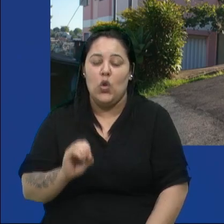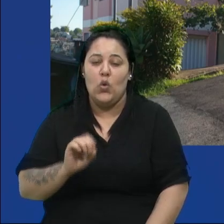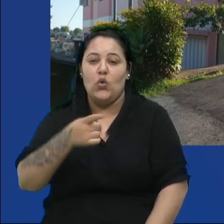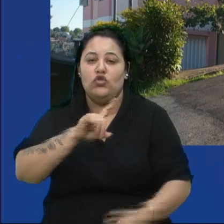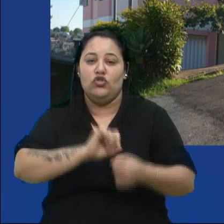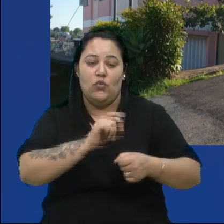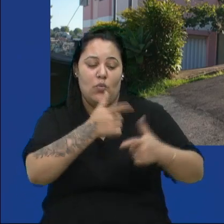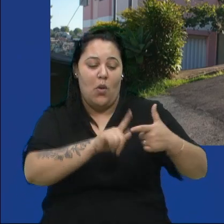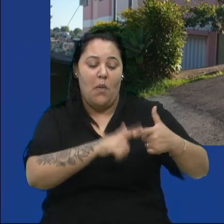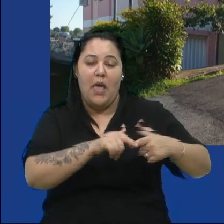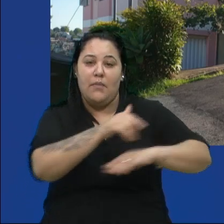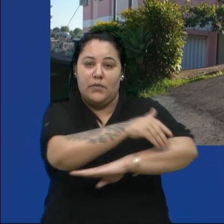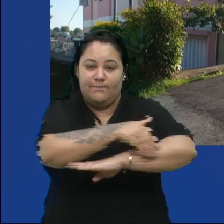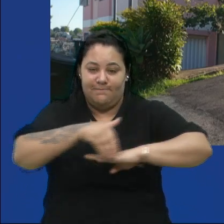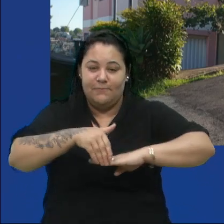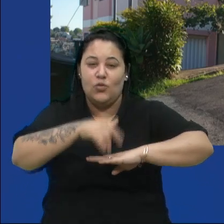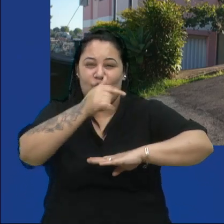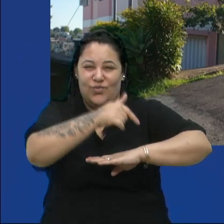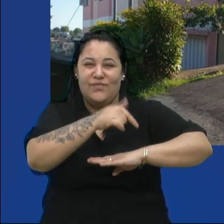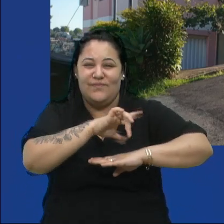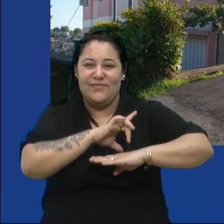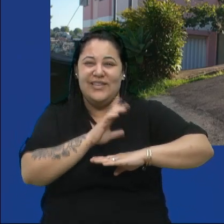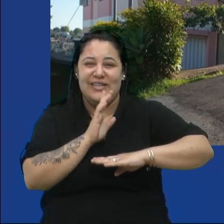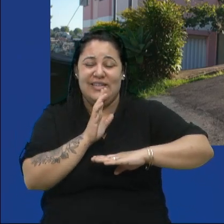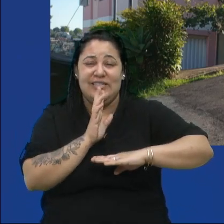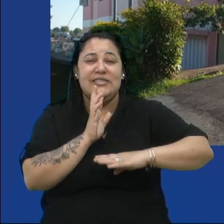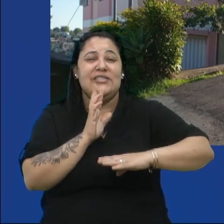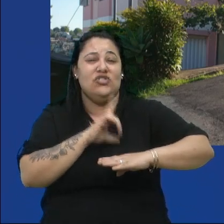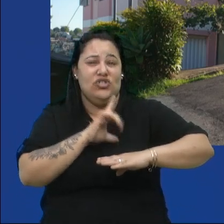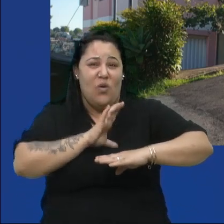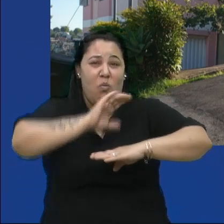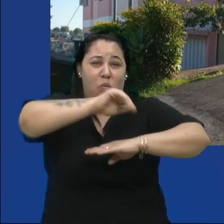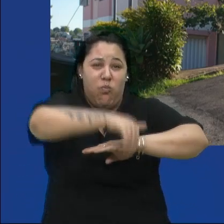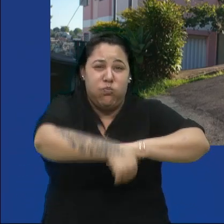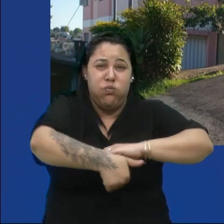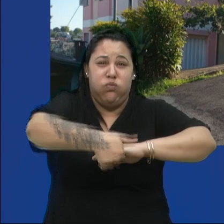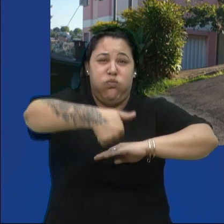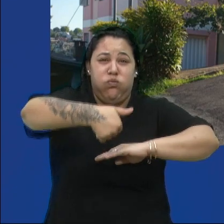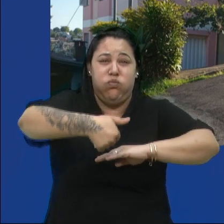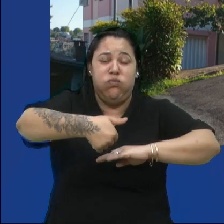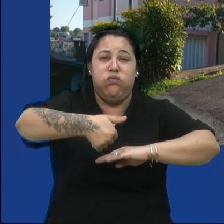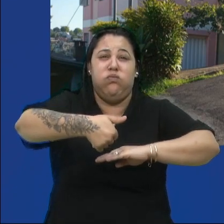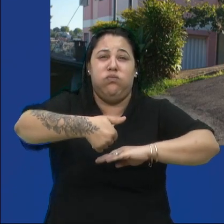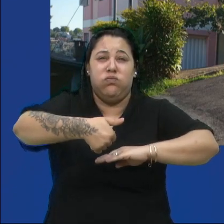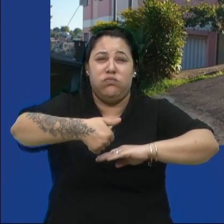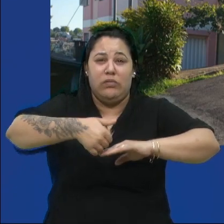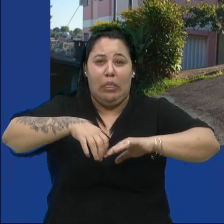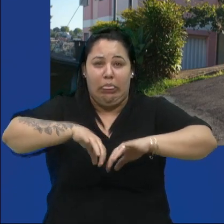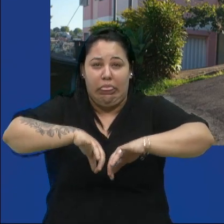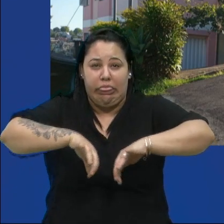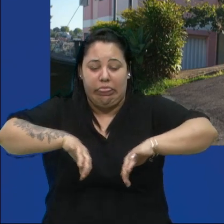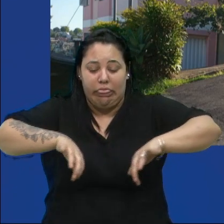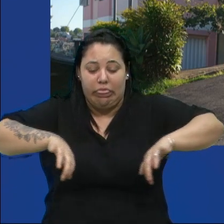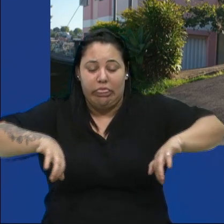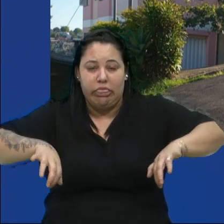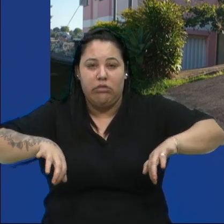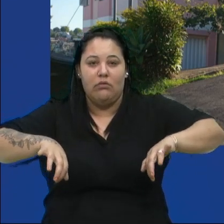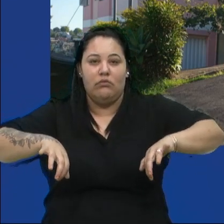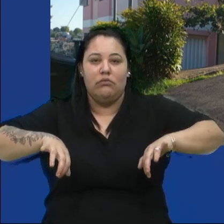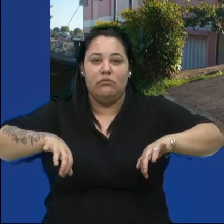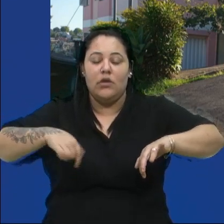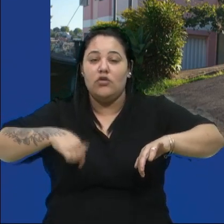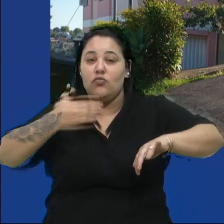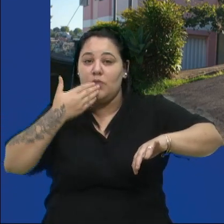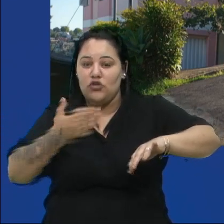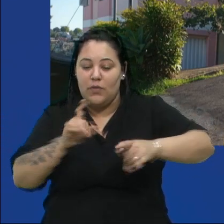naquela rua, e realmente um buraco muito grande. O asfalto estava cedendo. A gente solicitou, então, o